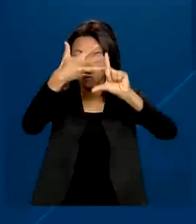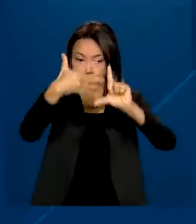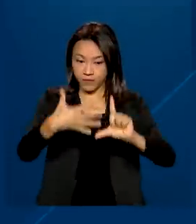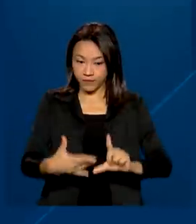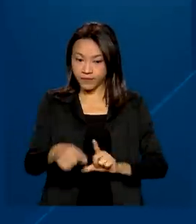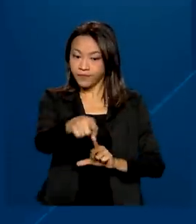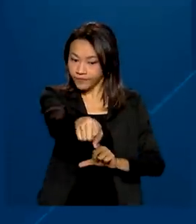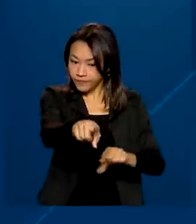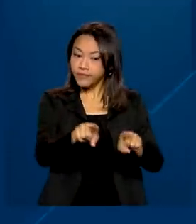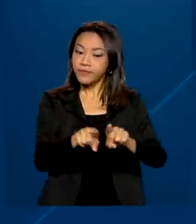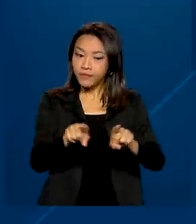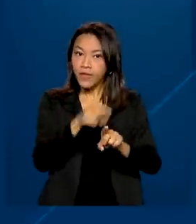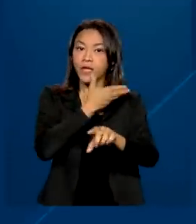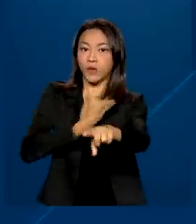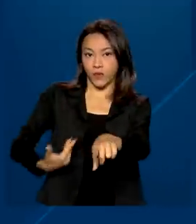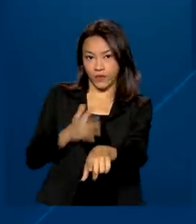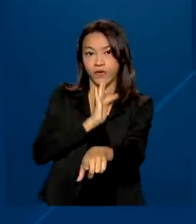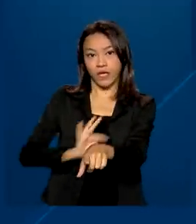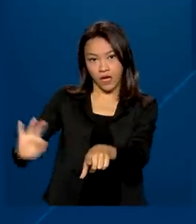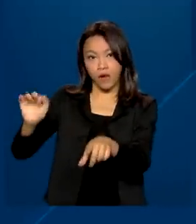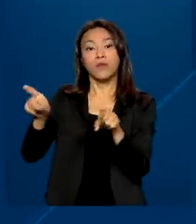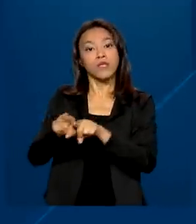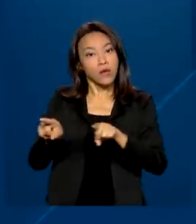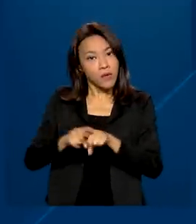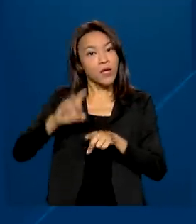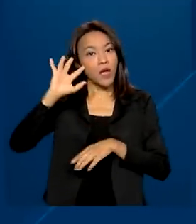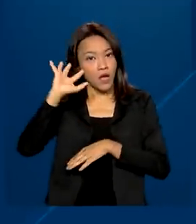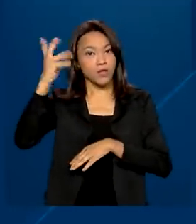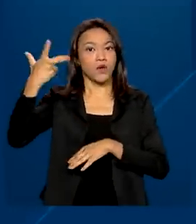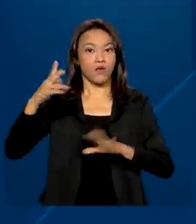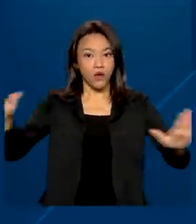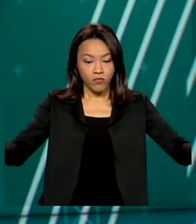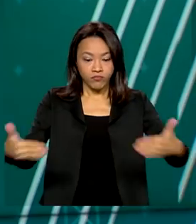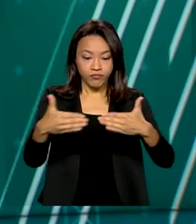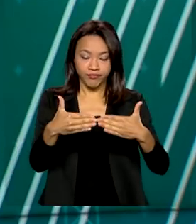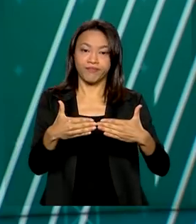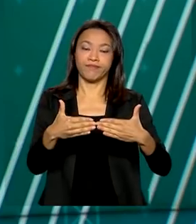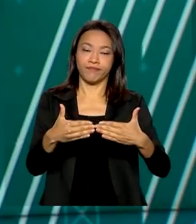.br do governo federal, que também faz essa mediação.